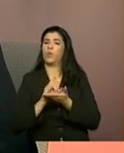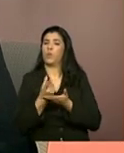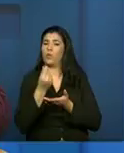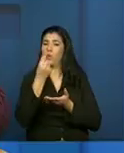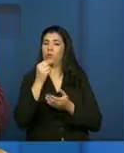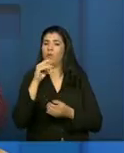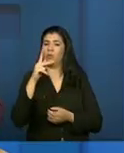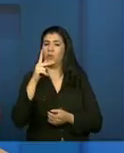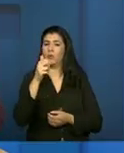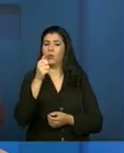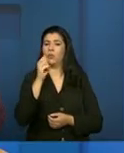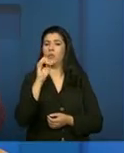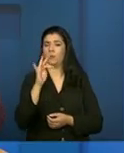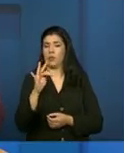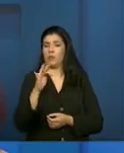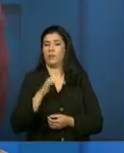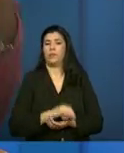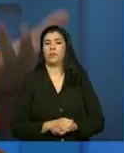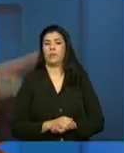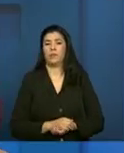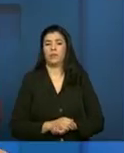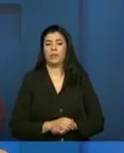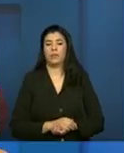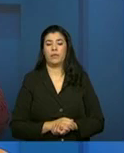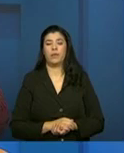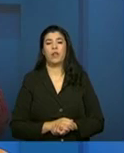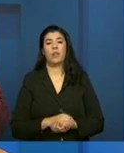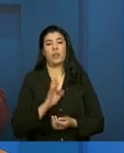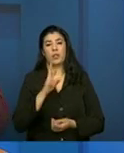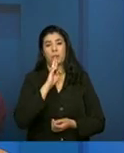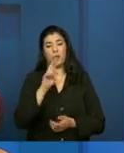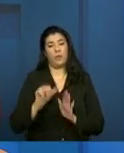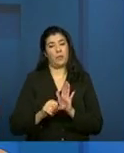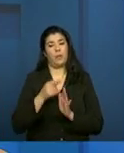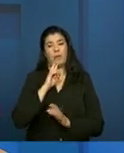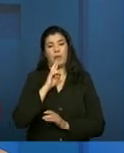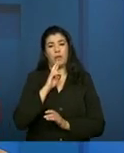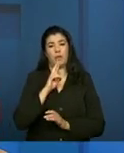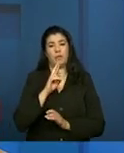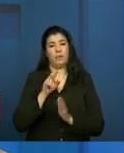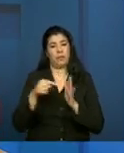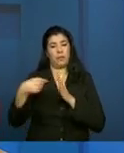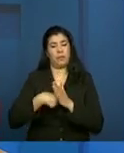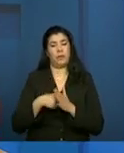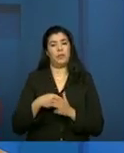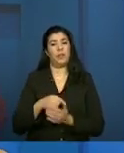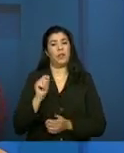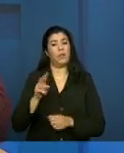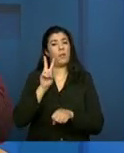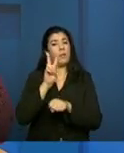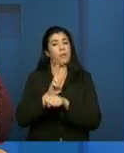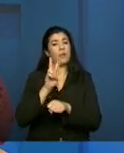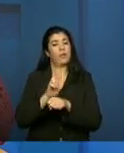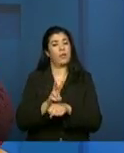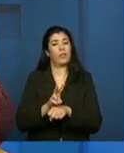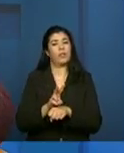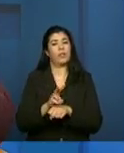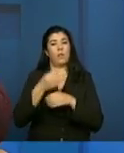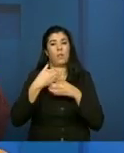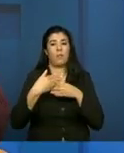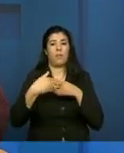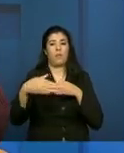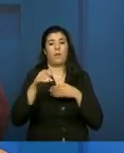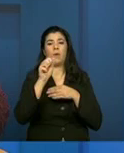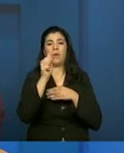Bom, a gente ainda não, assim, a primeira pergunta, né? Isso corresponde à proteção proativa, né? Que a gente tanto